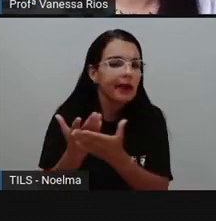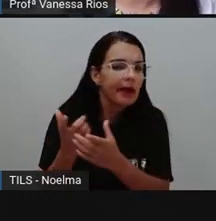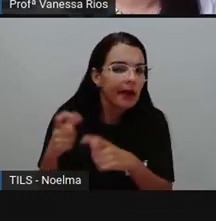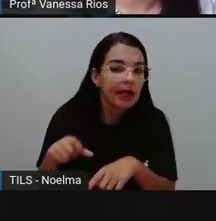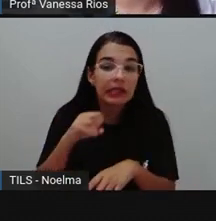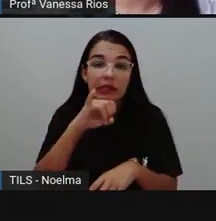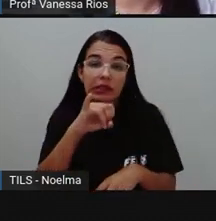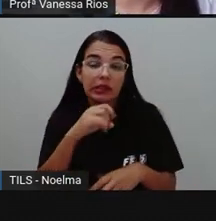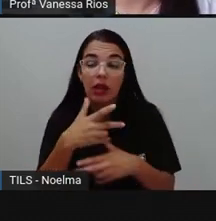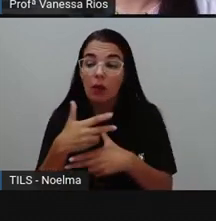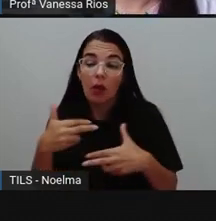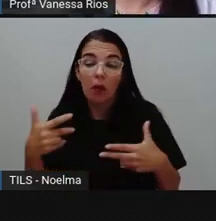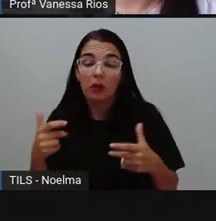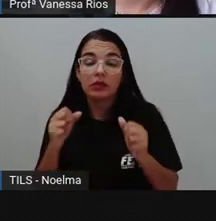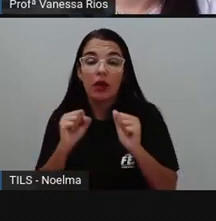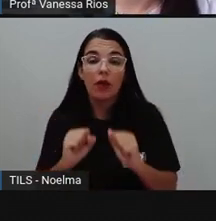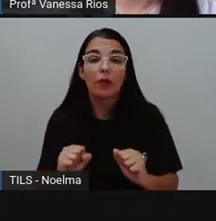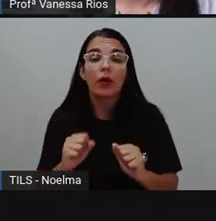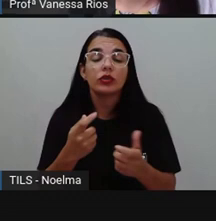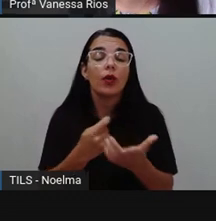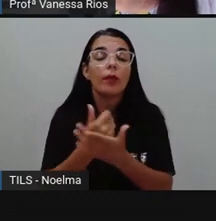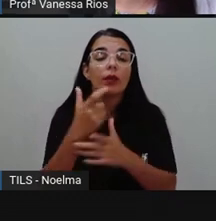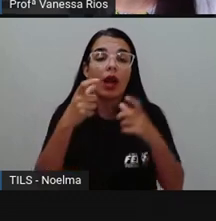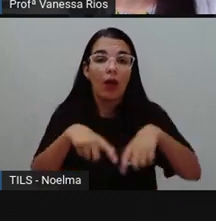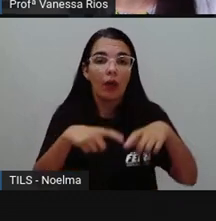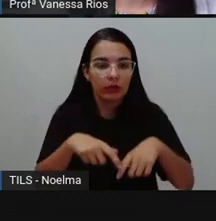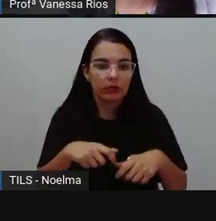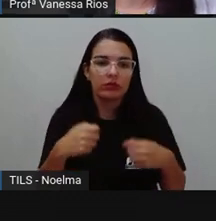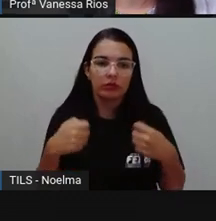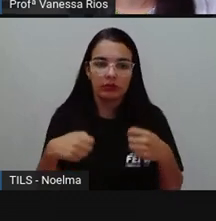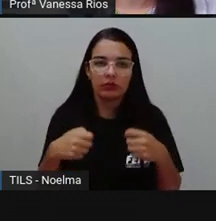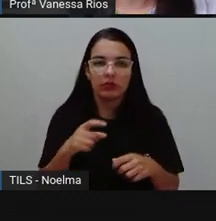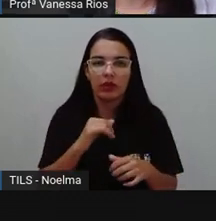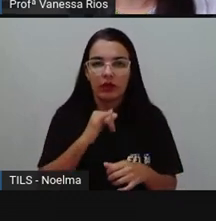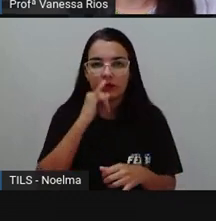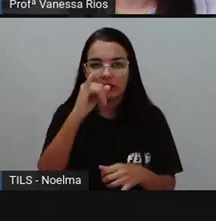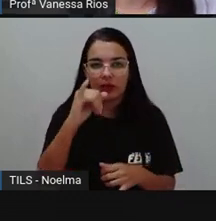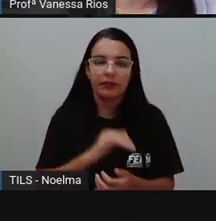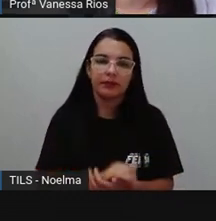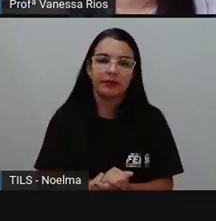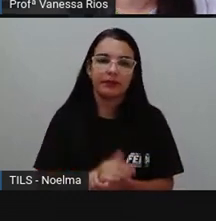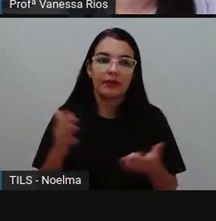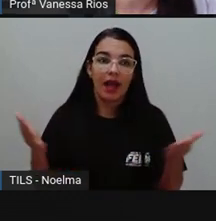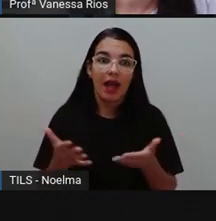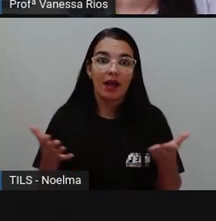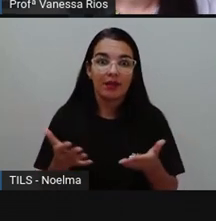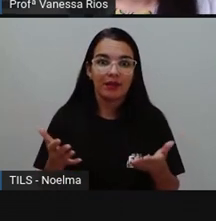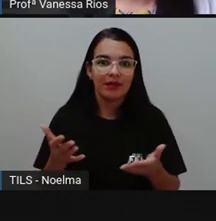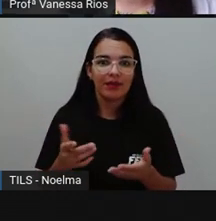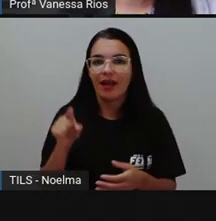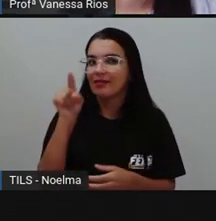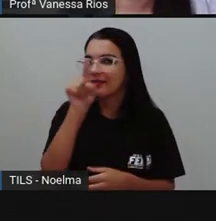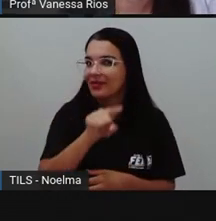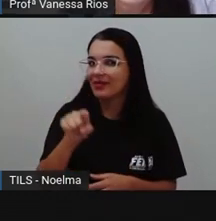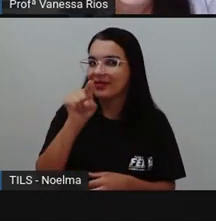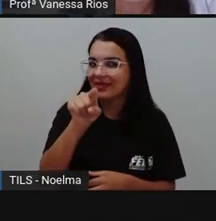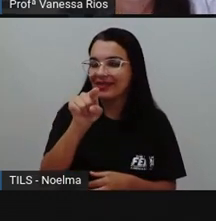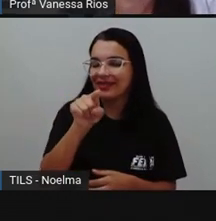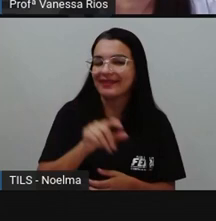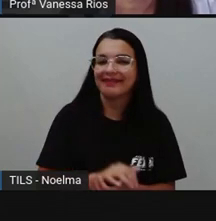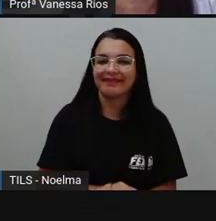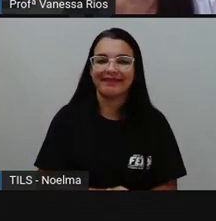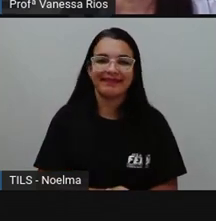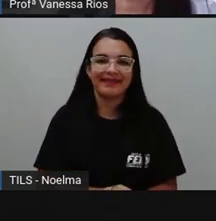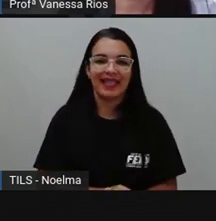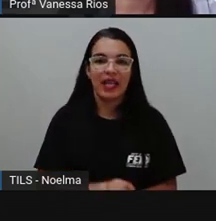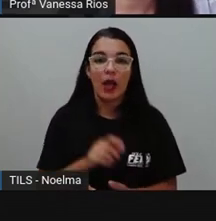Se for um produto também, onde a gente pode adquirir. Agora, olhem só, é com você, tá